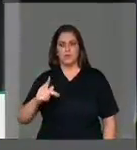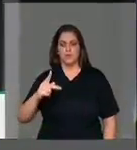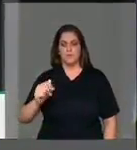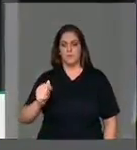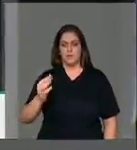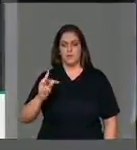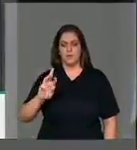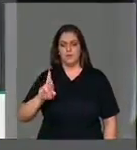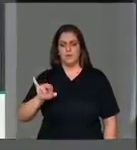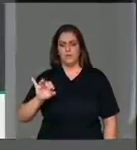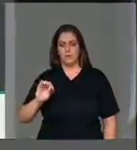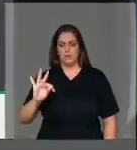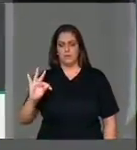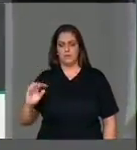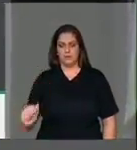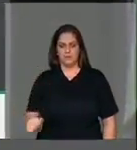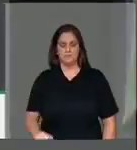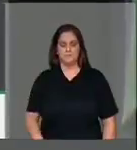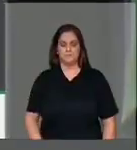e Srs. Deputados,